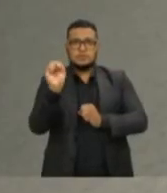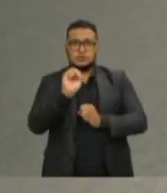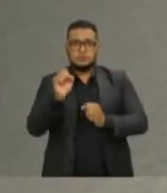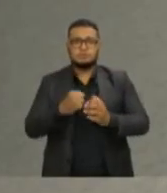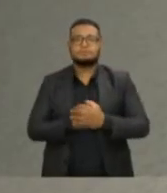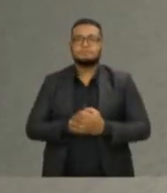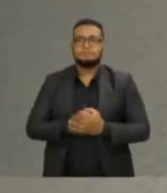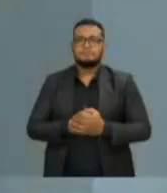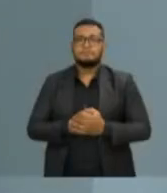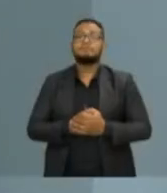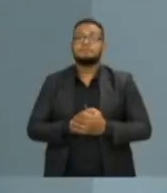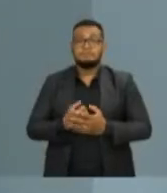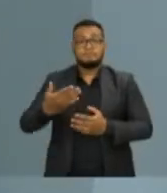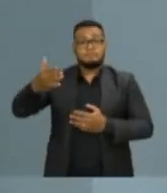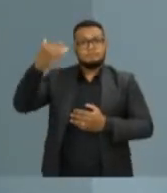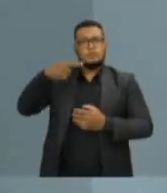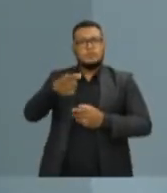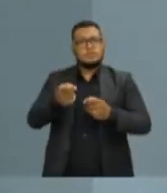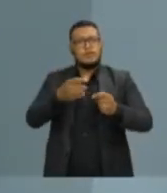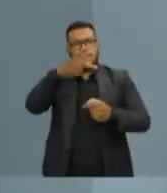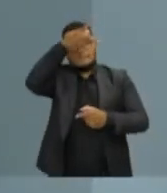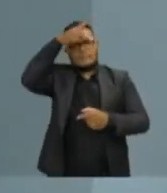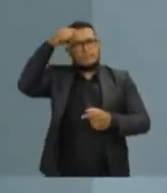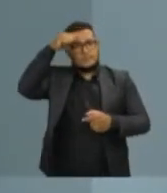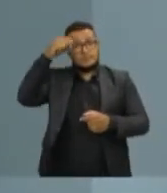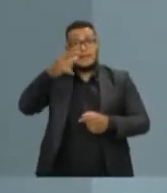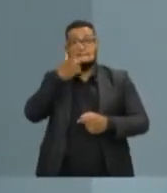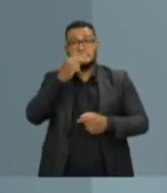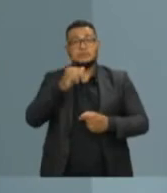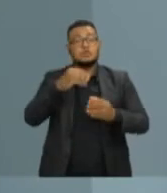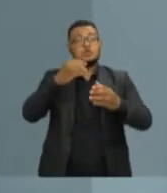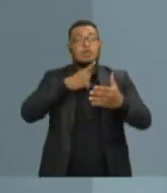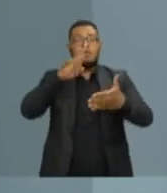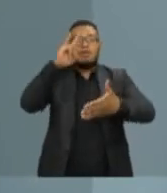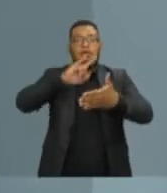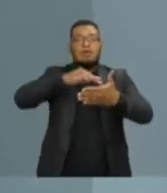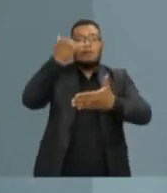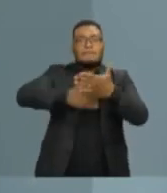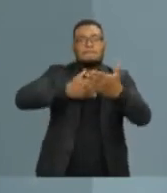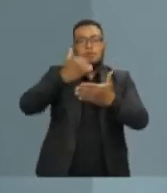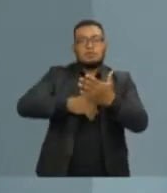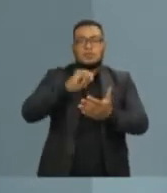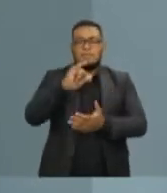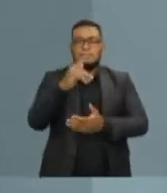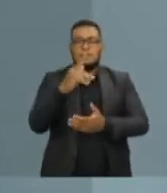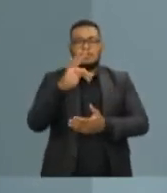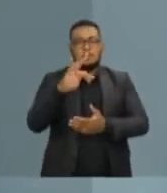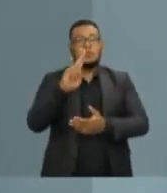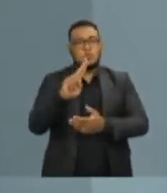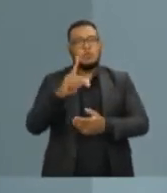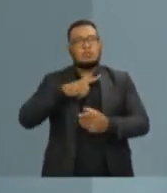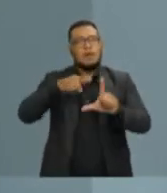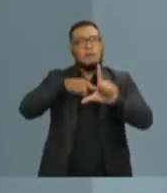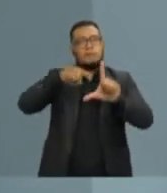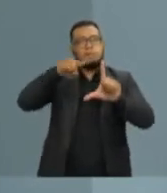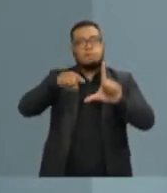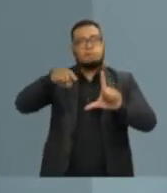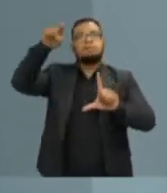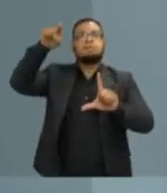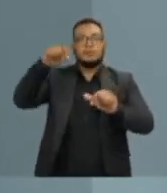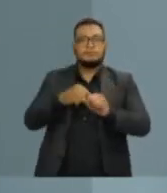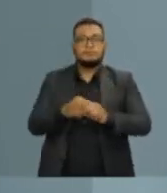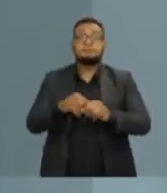Candidato, na sua gestão, o senhor aumentou o IPTU da cidade em 100%. Consta ainda que o senhor teria